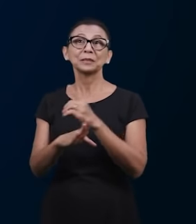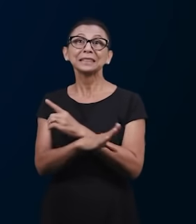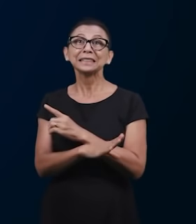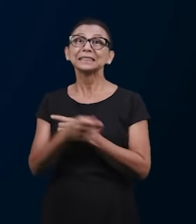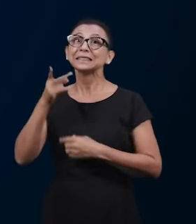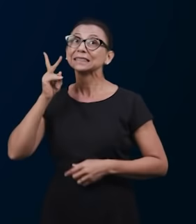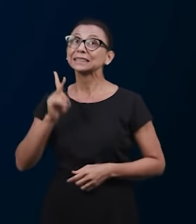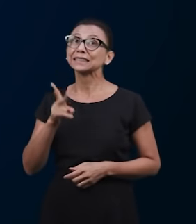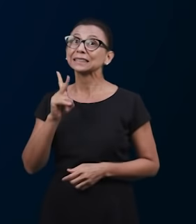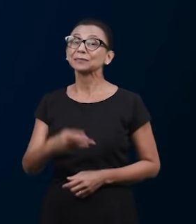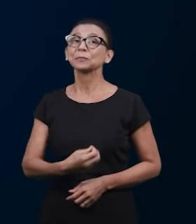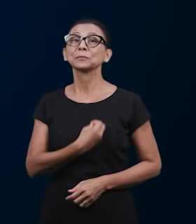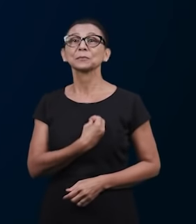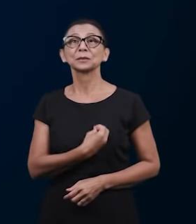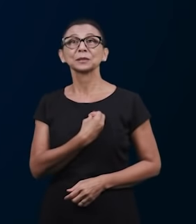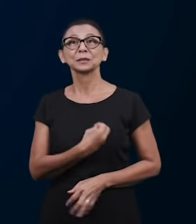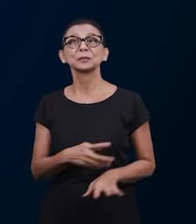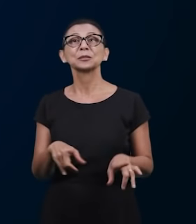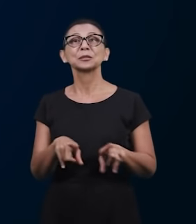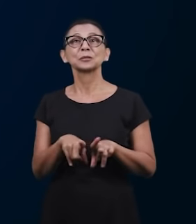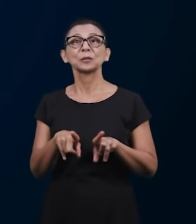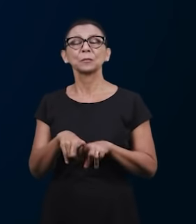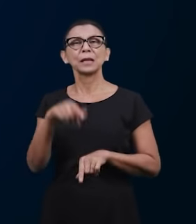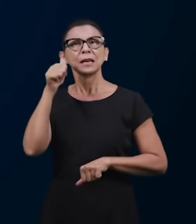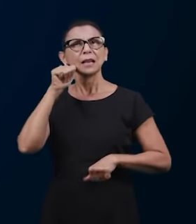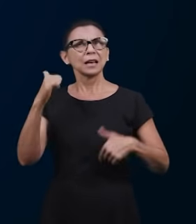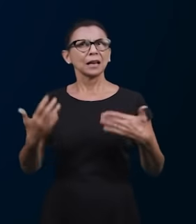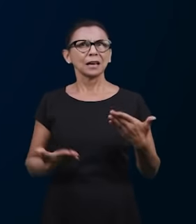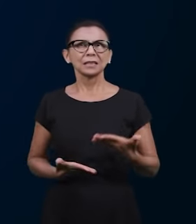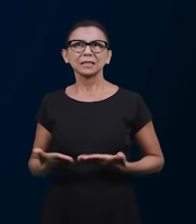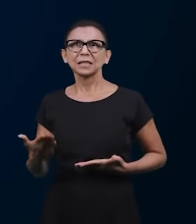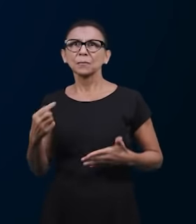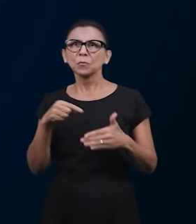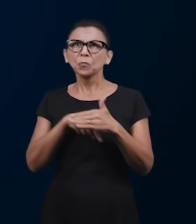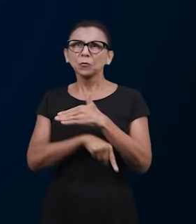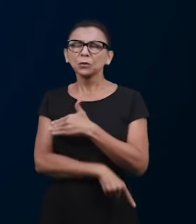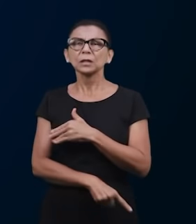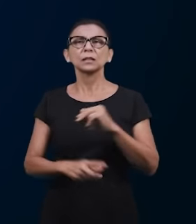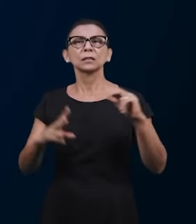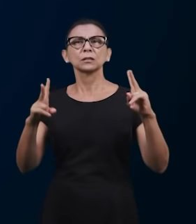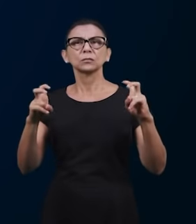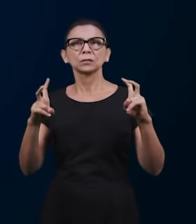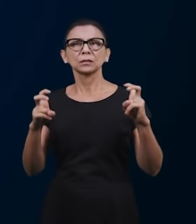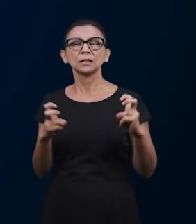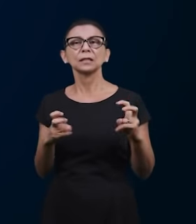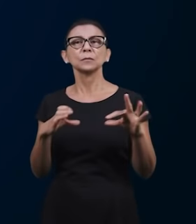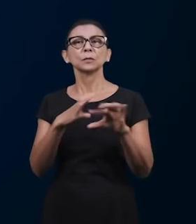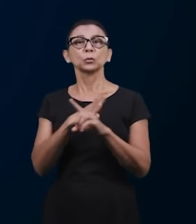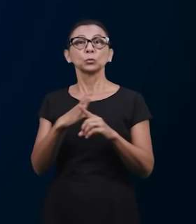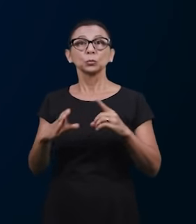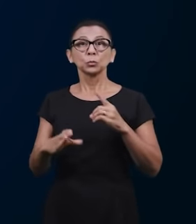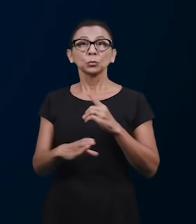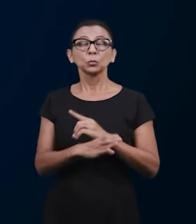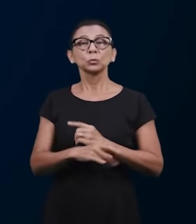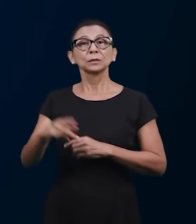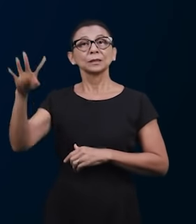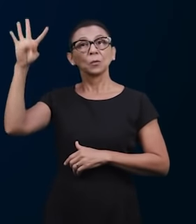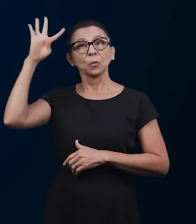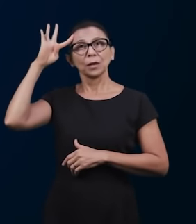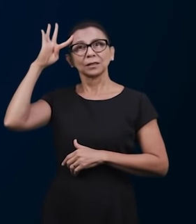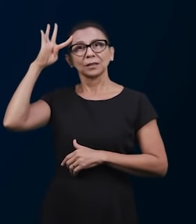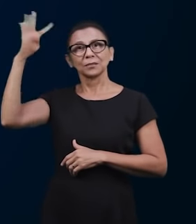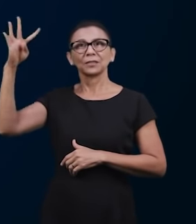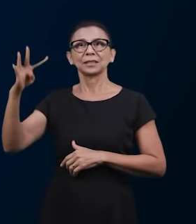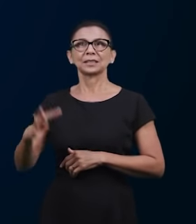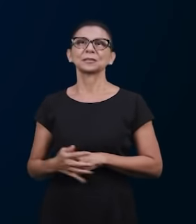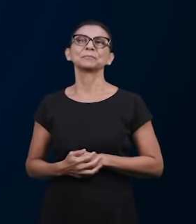Bíblicas Dominicas. Eles sempre estão participando, incluso quando as damas profundizam em o